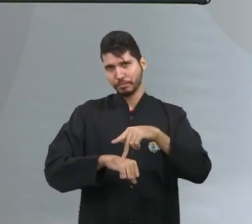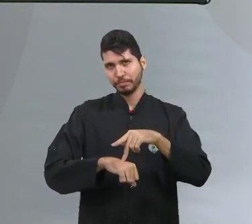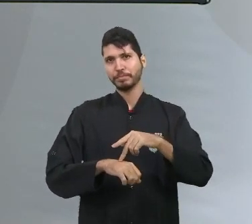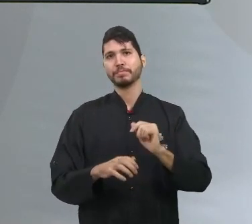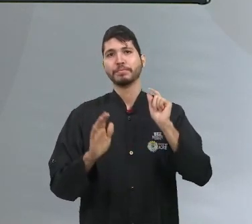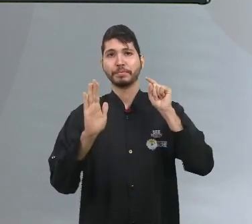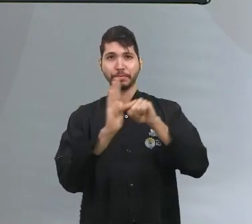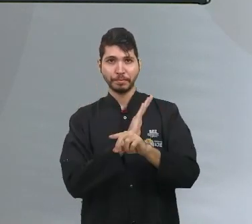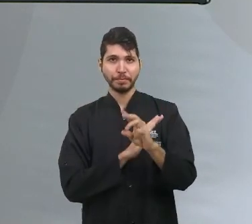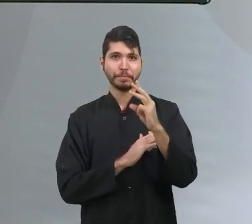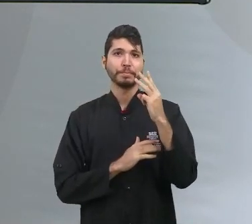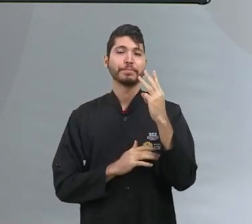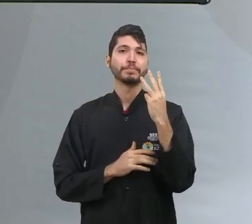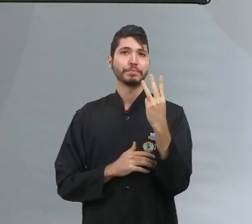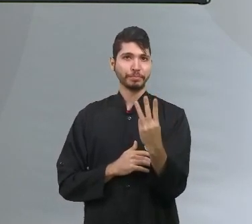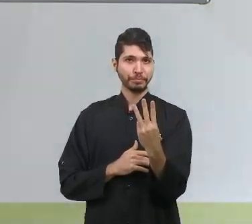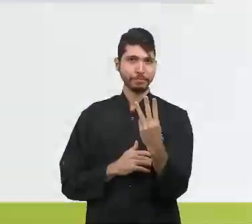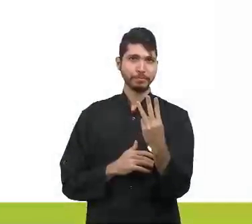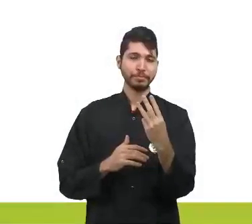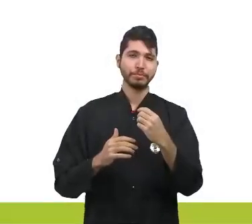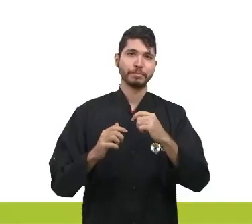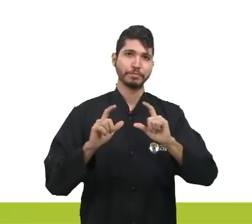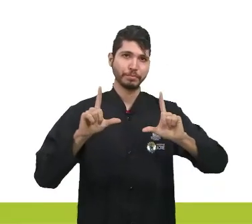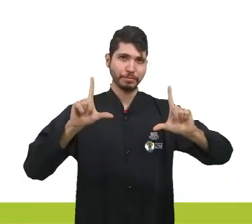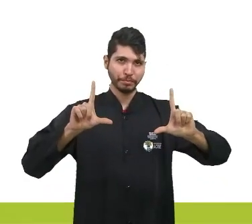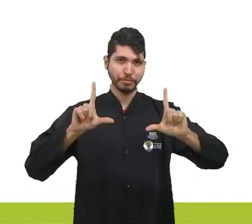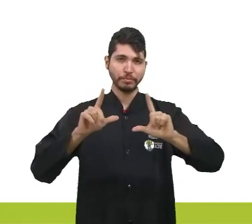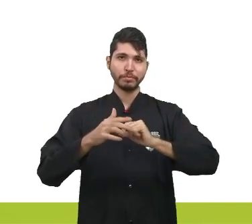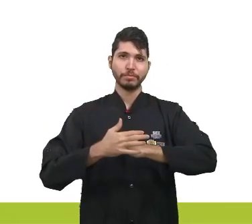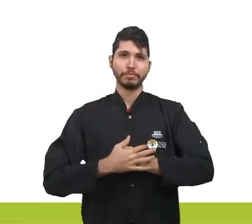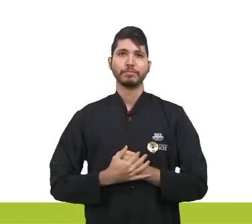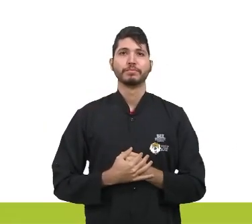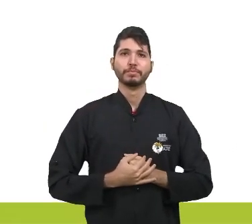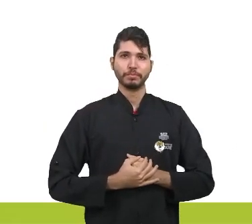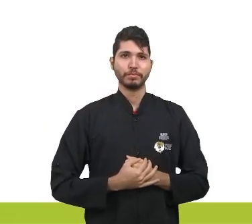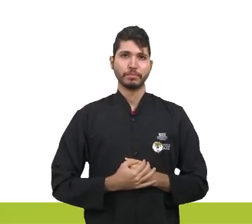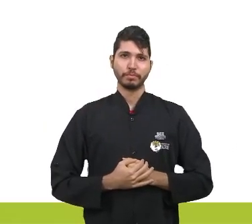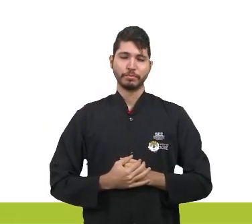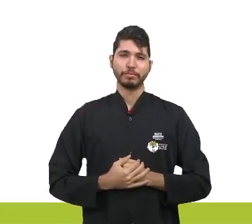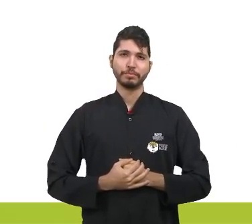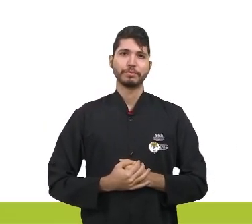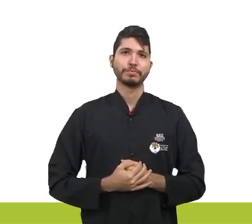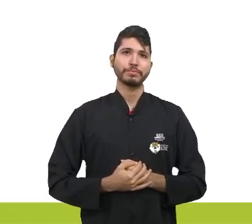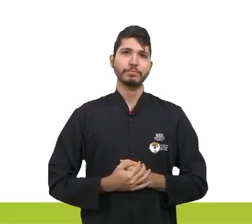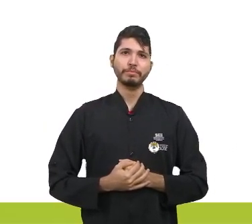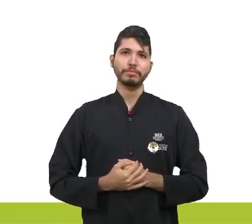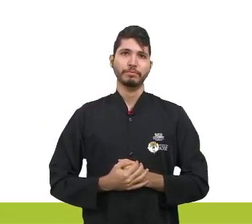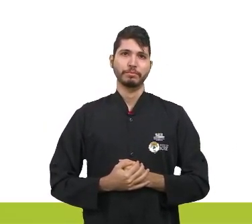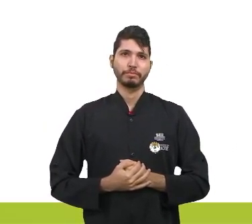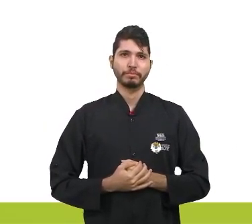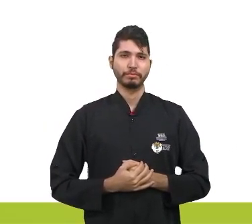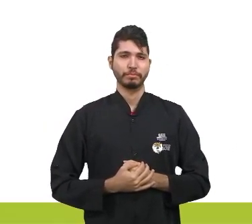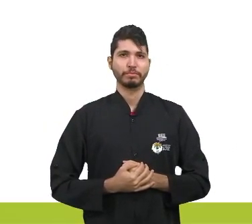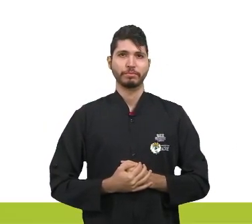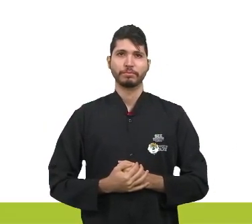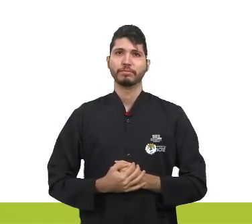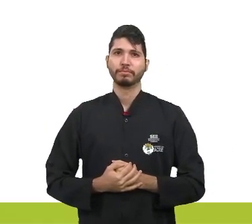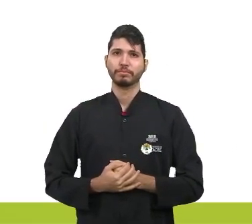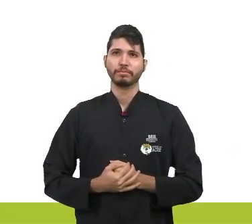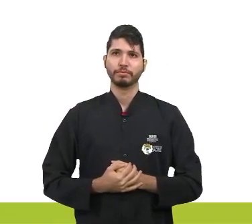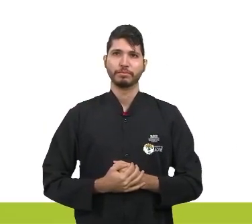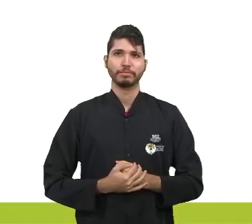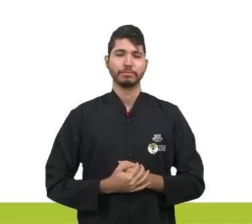terceira e última questão em tela. Vamos visualizar essa questão mais